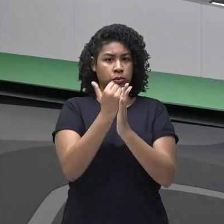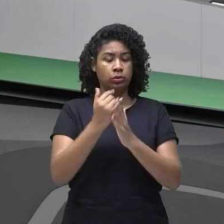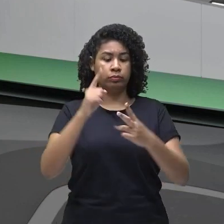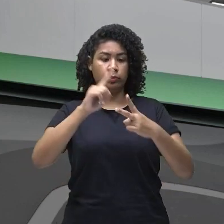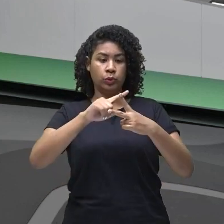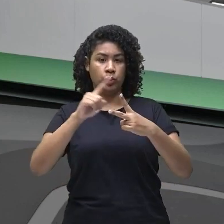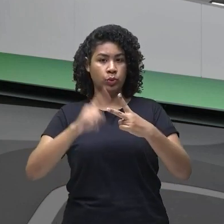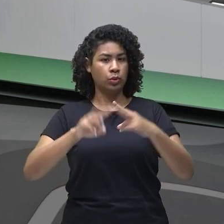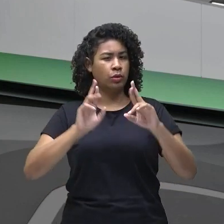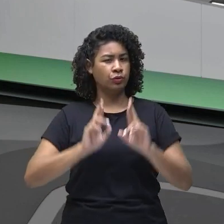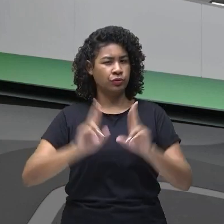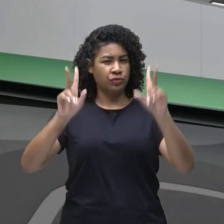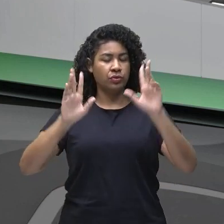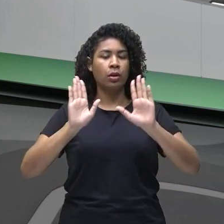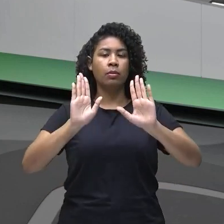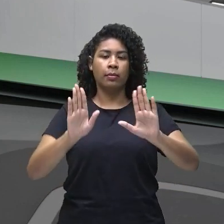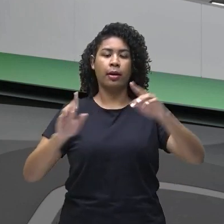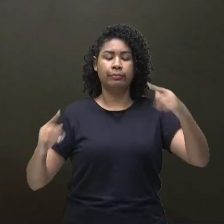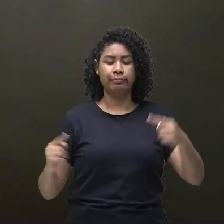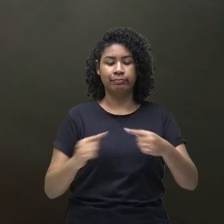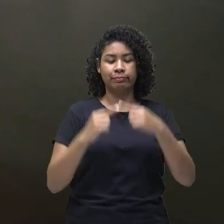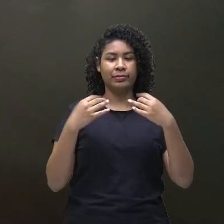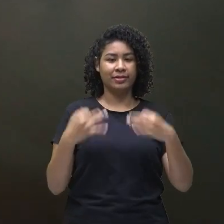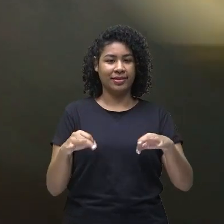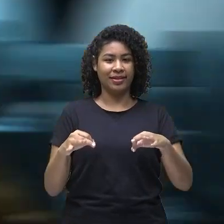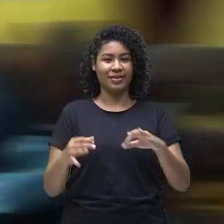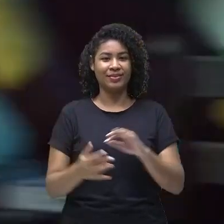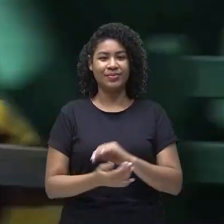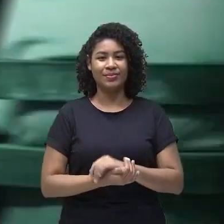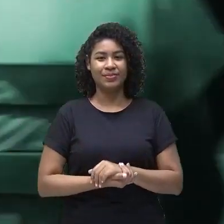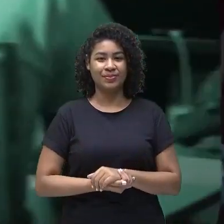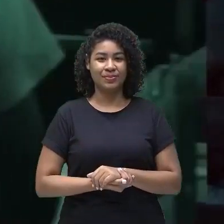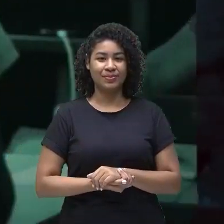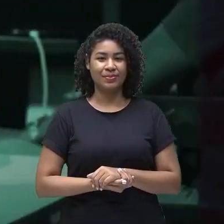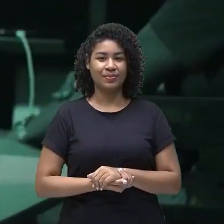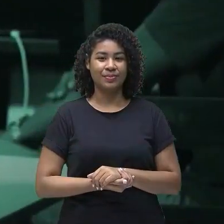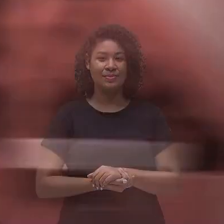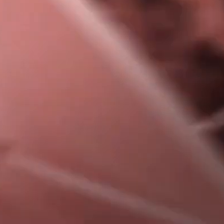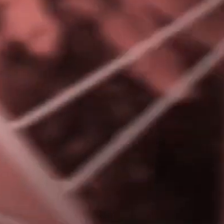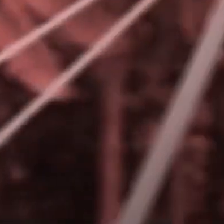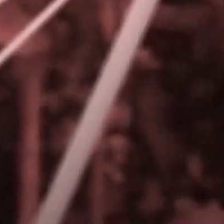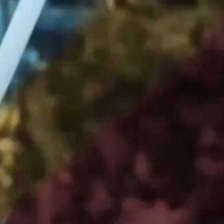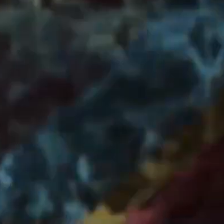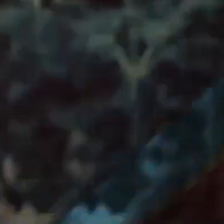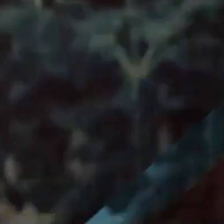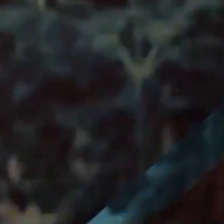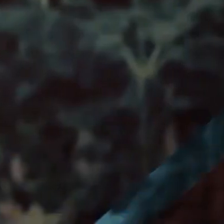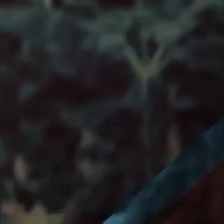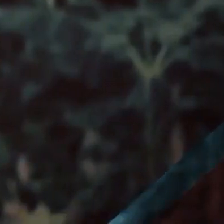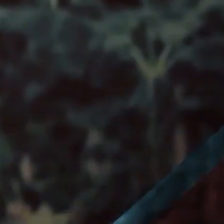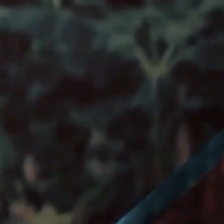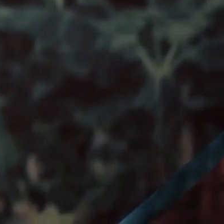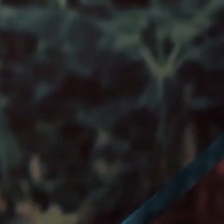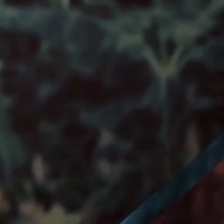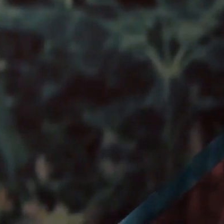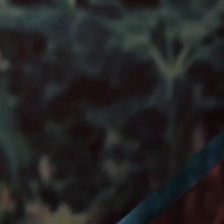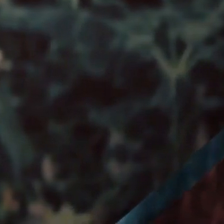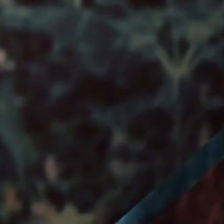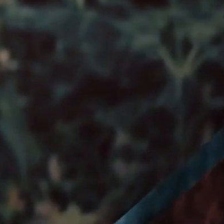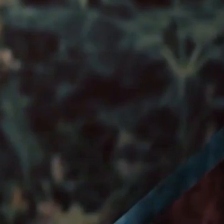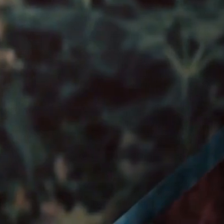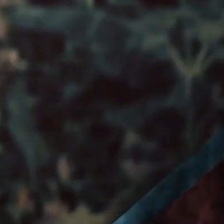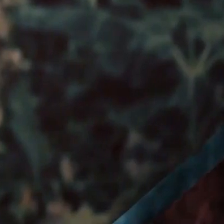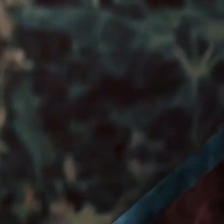eles estão relacionados e aí